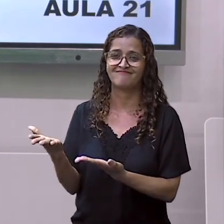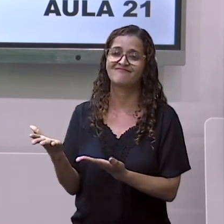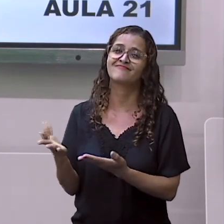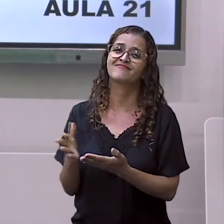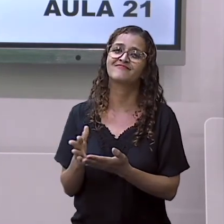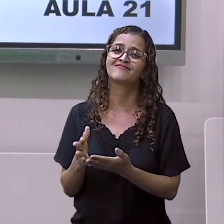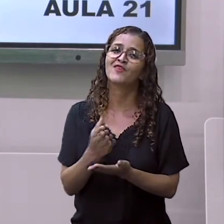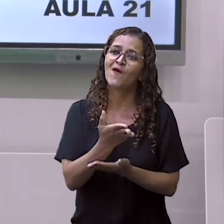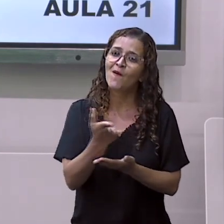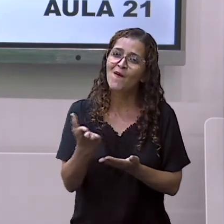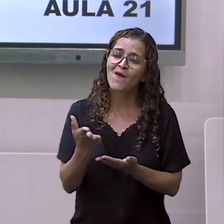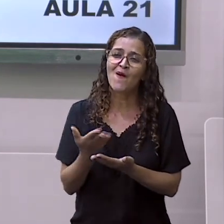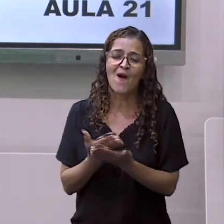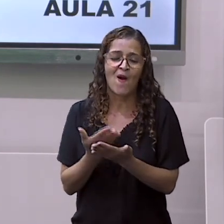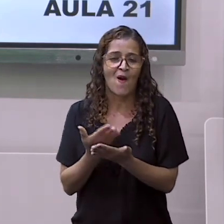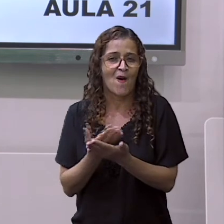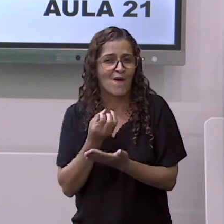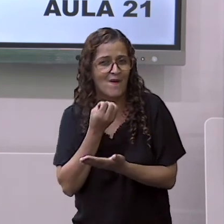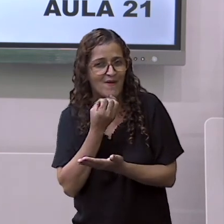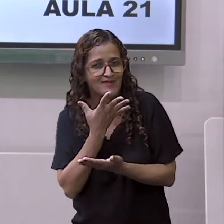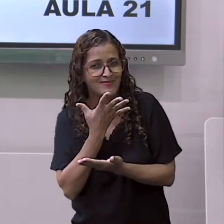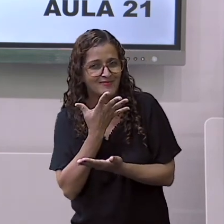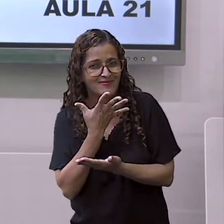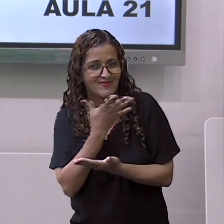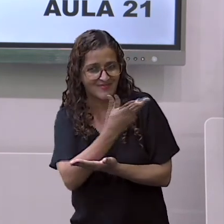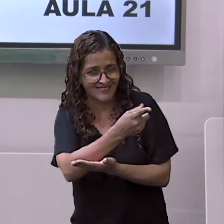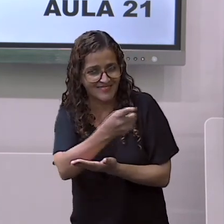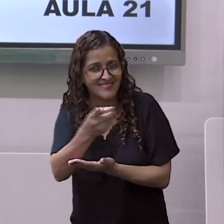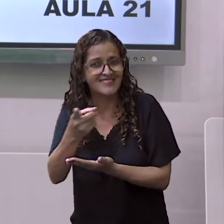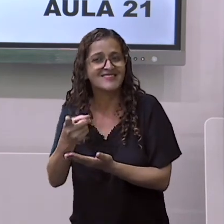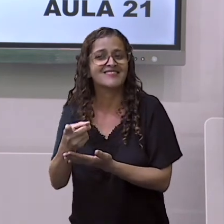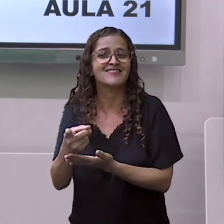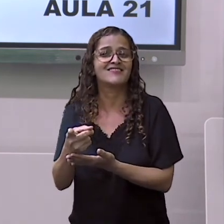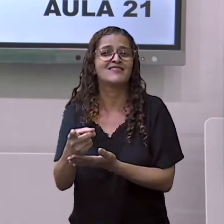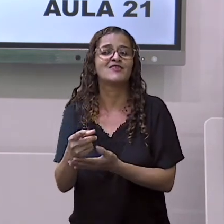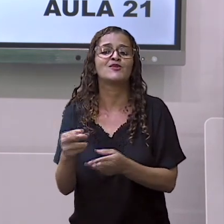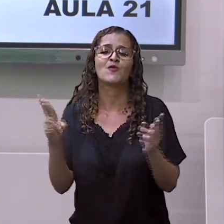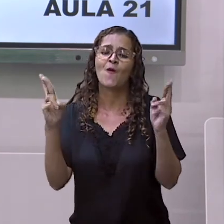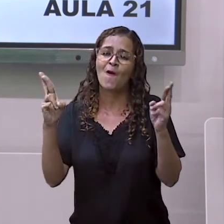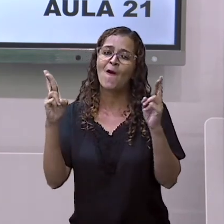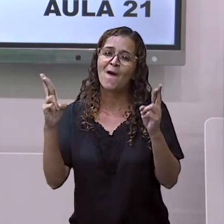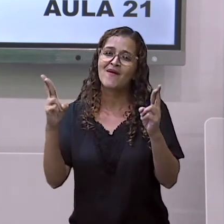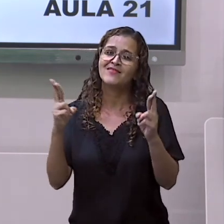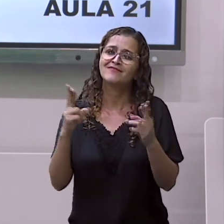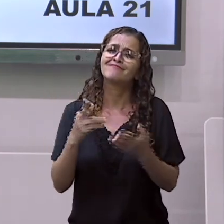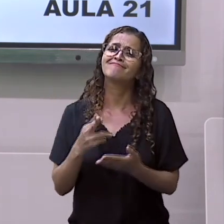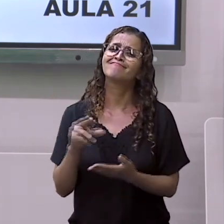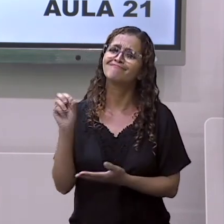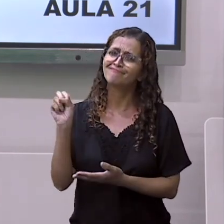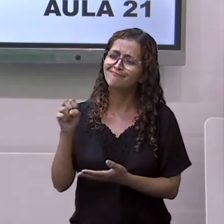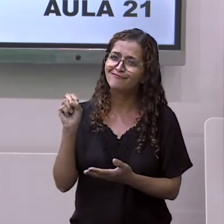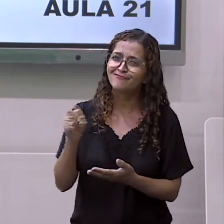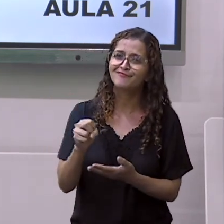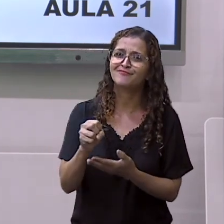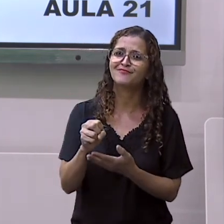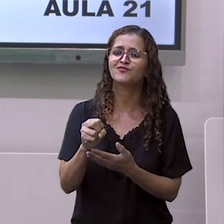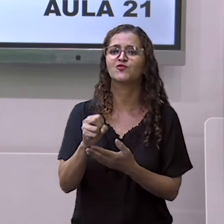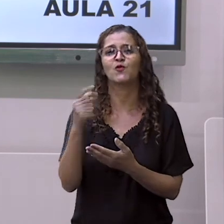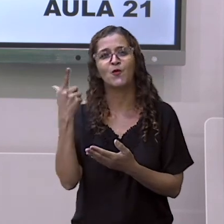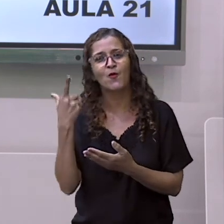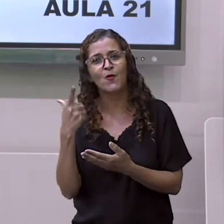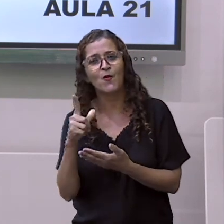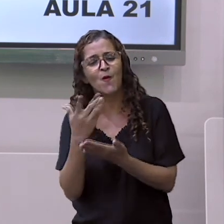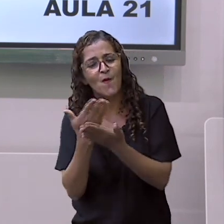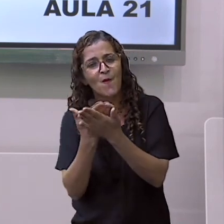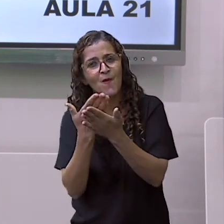E aí, vocês gostaram da nossa aula de hoje? Falamos mais um pouco sobre estação do ano. Não é assim? Que